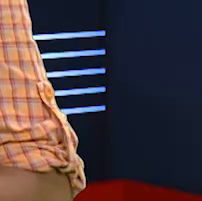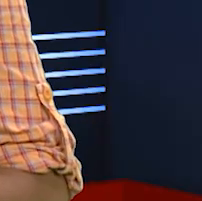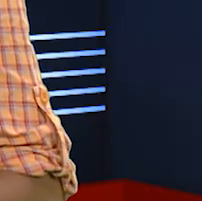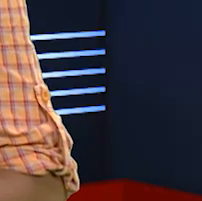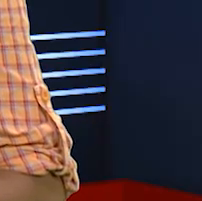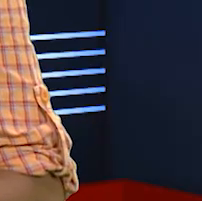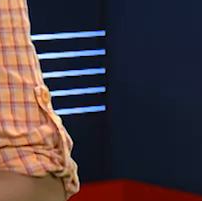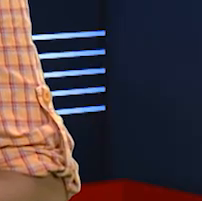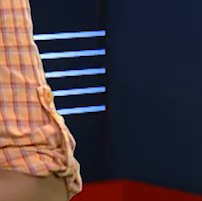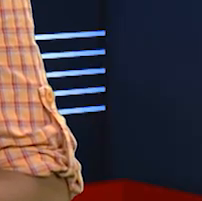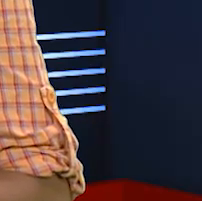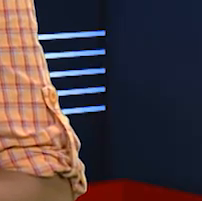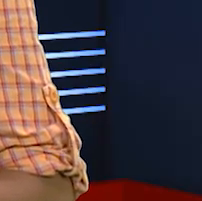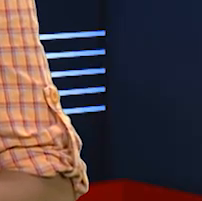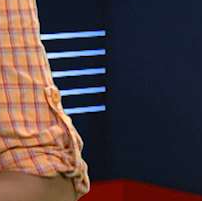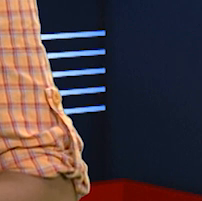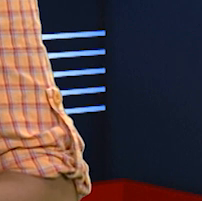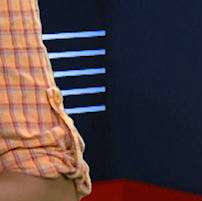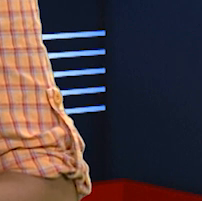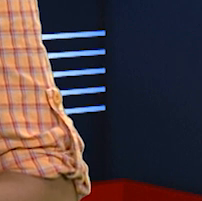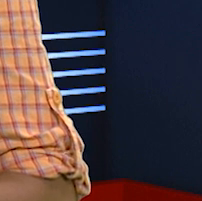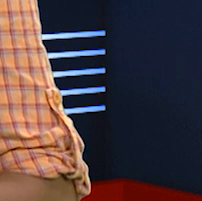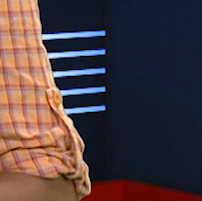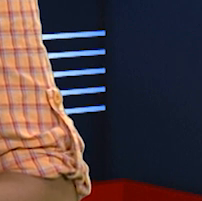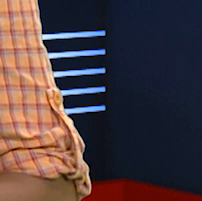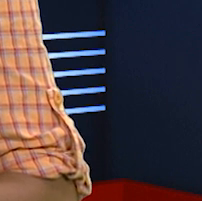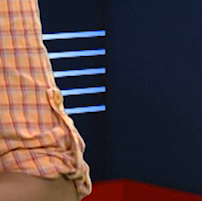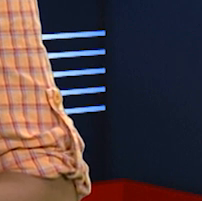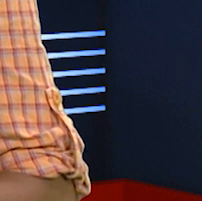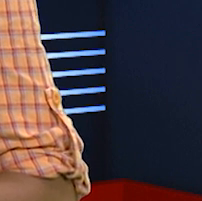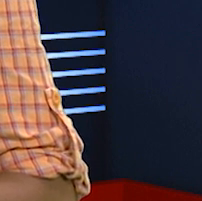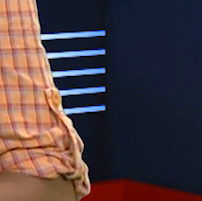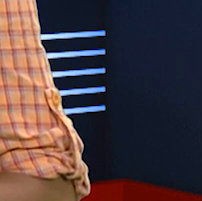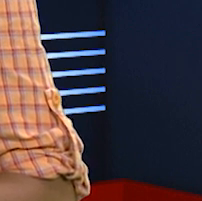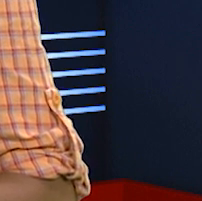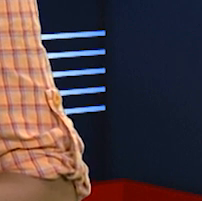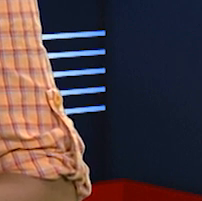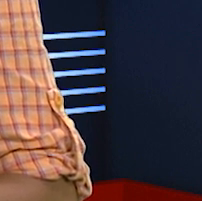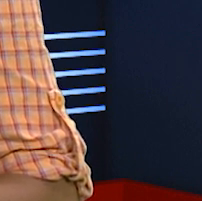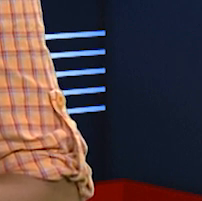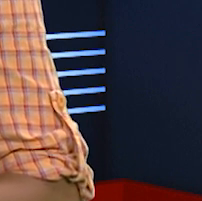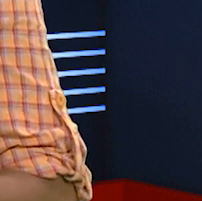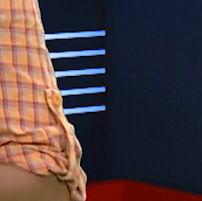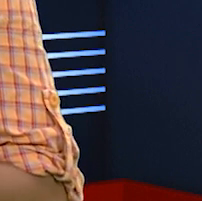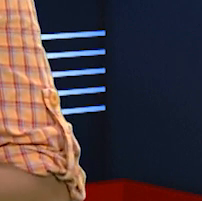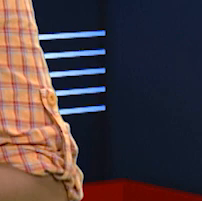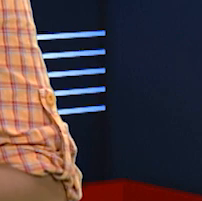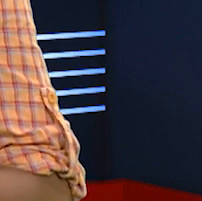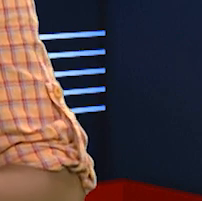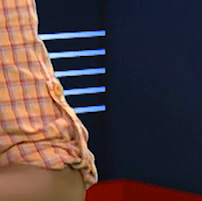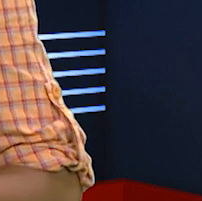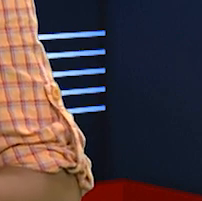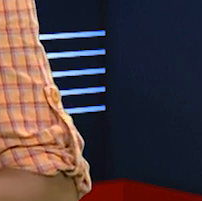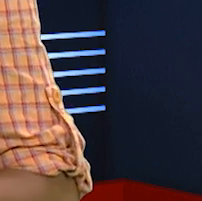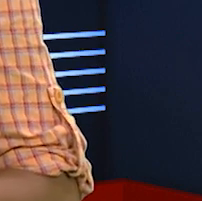O deputado único do LIVRE Rui Tavares desafia o Governo a provar que não vai governar de forma absoluta apesar da